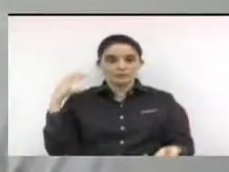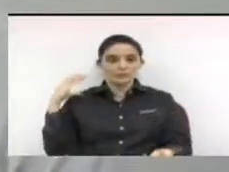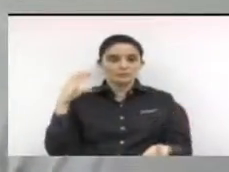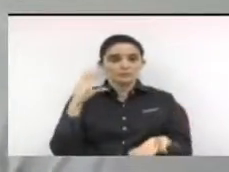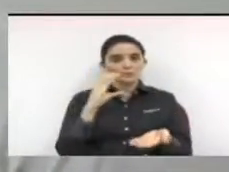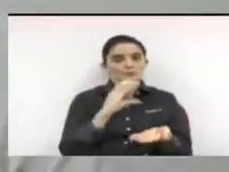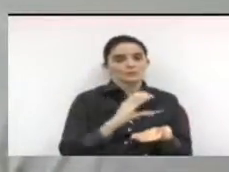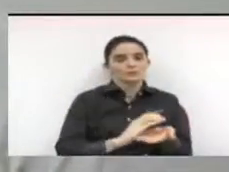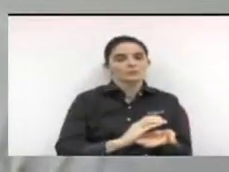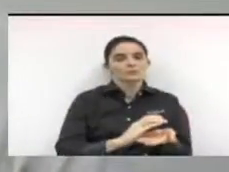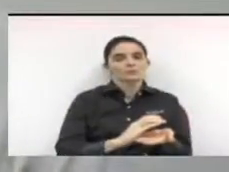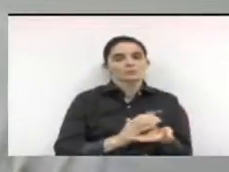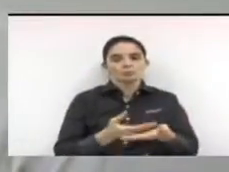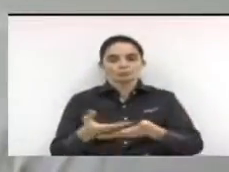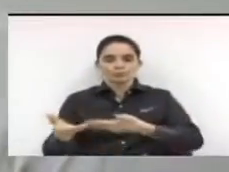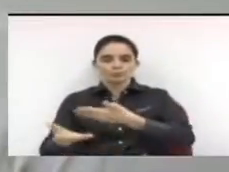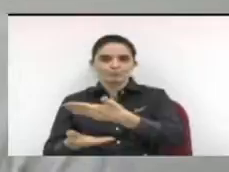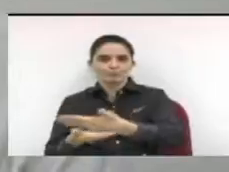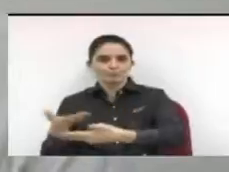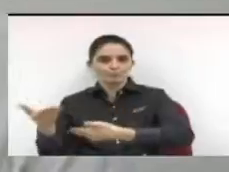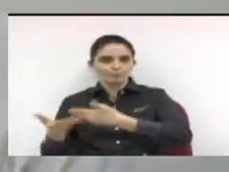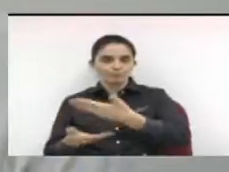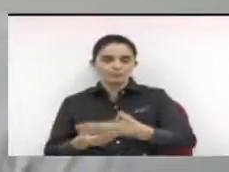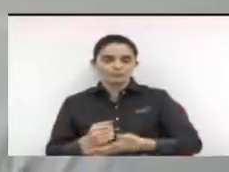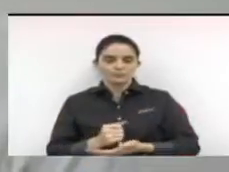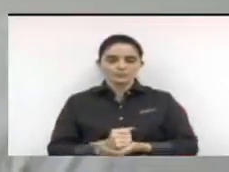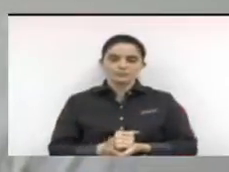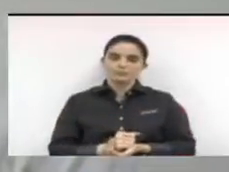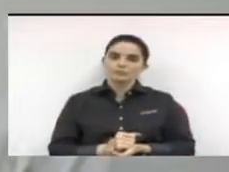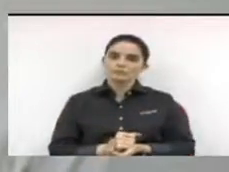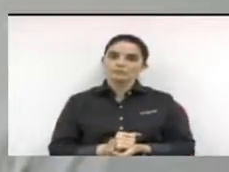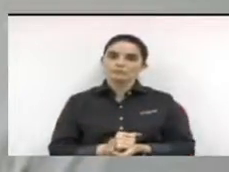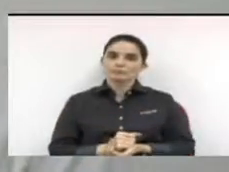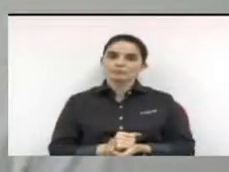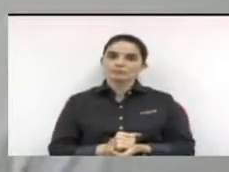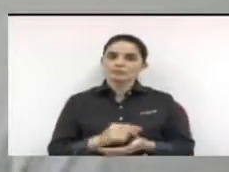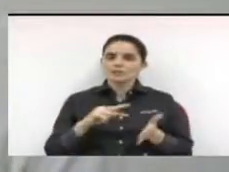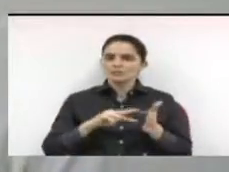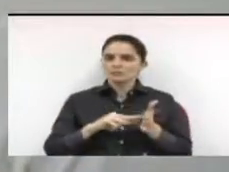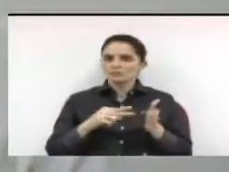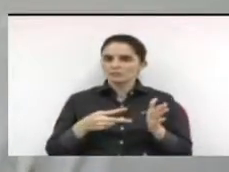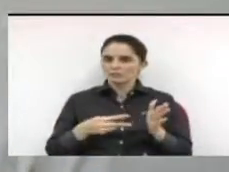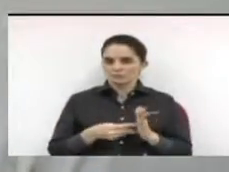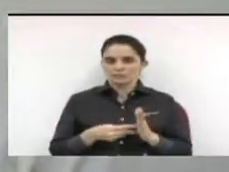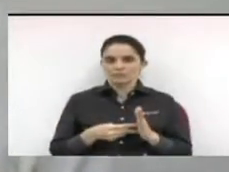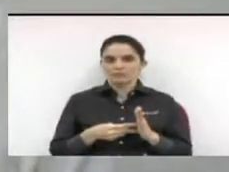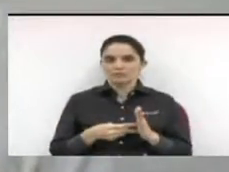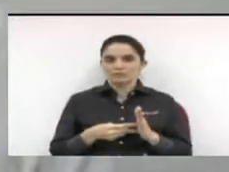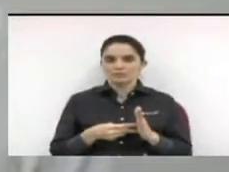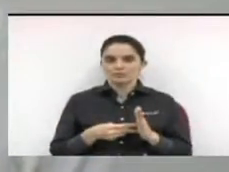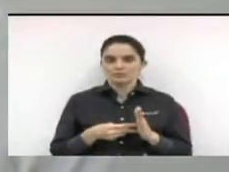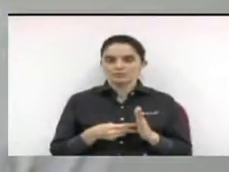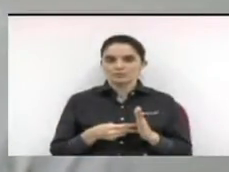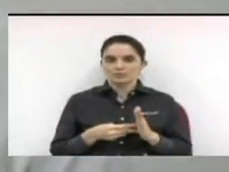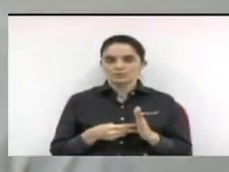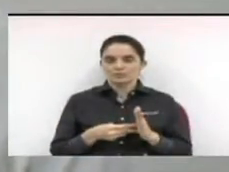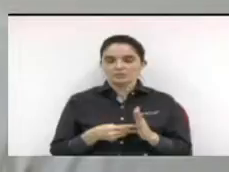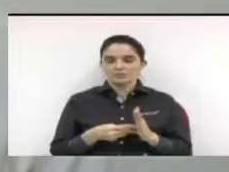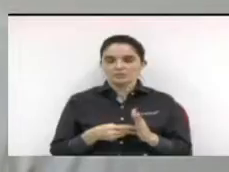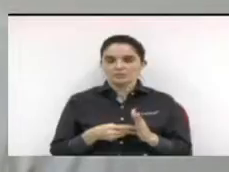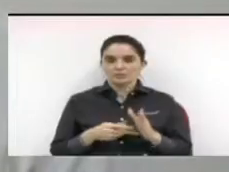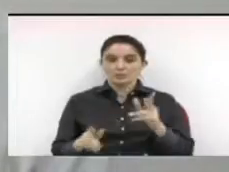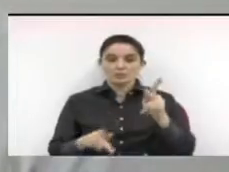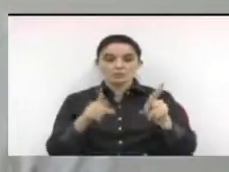participativo que, na verdade, possibilita a população se